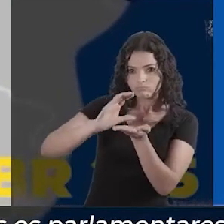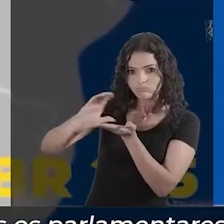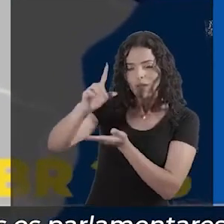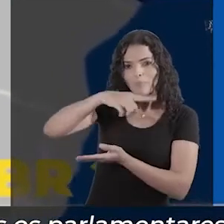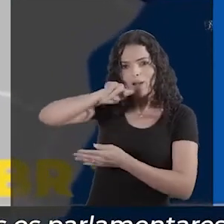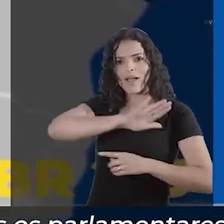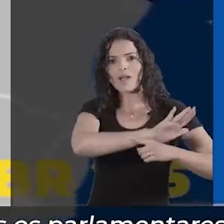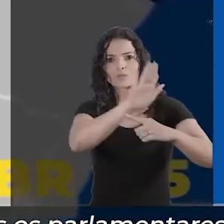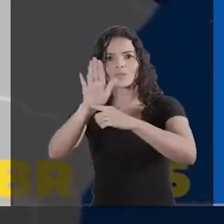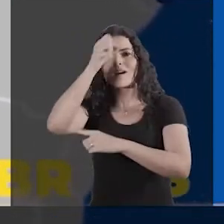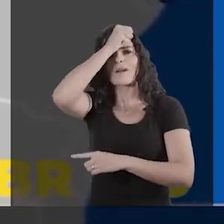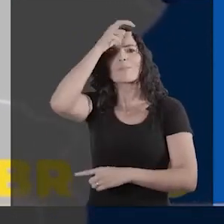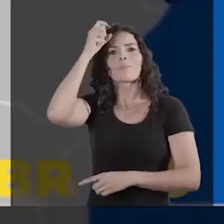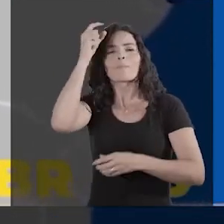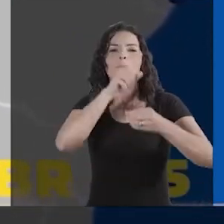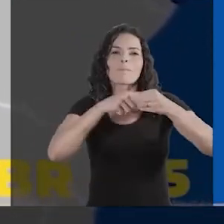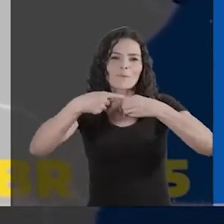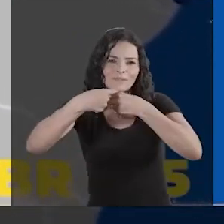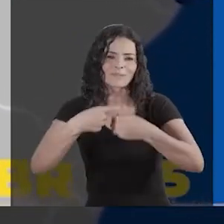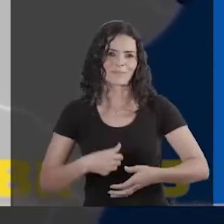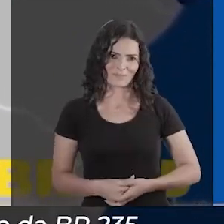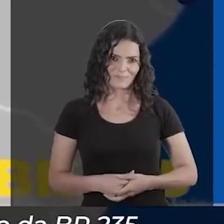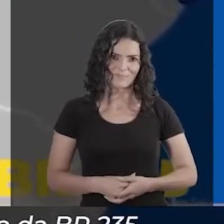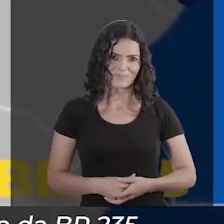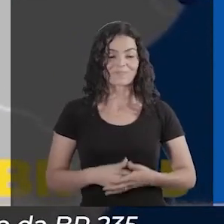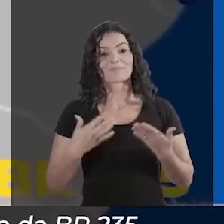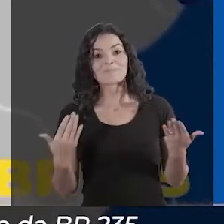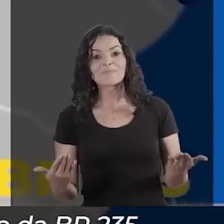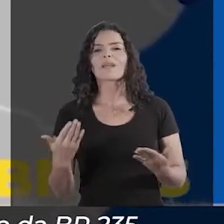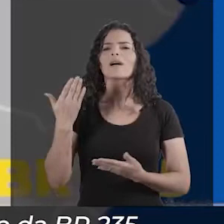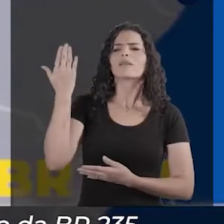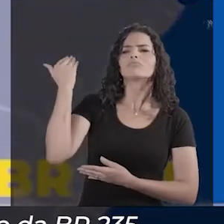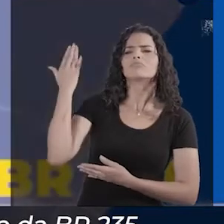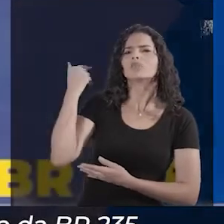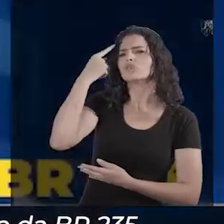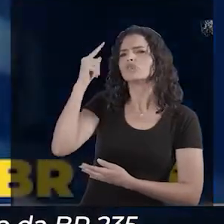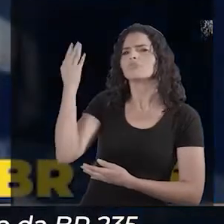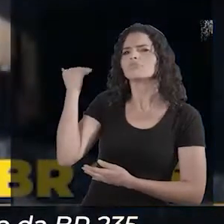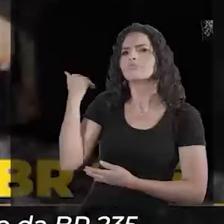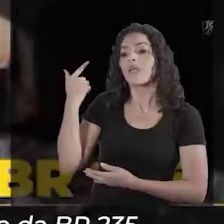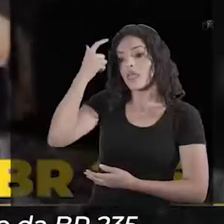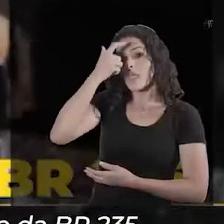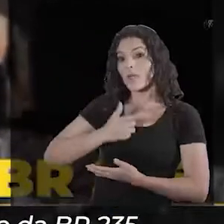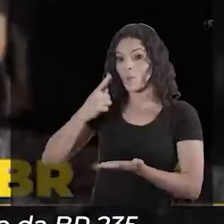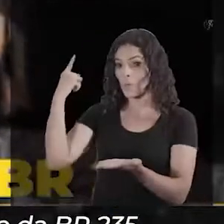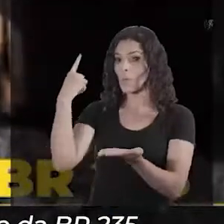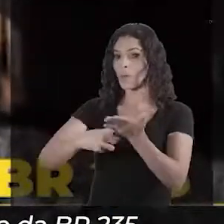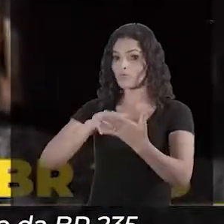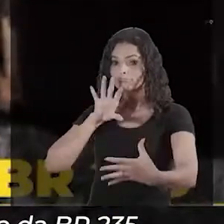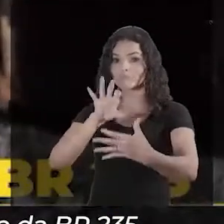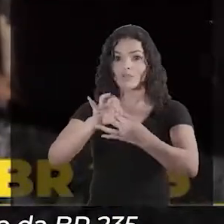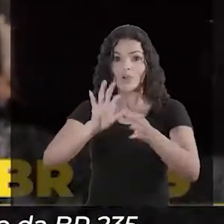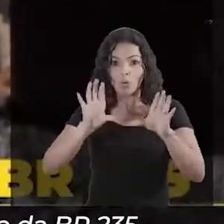de todos os parlamentares e nós reconhecemos tudo isso. Há dias atrás, fiz um compromisso com o grupo